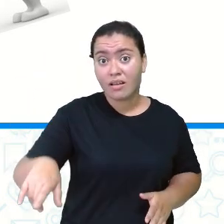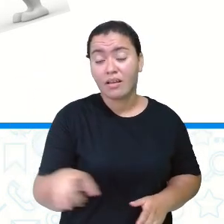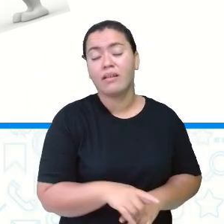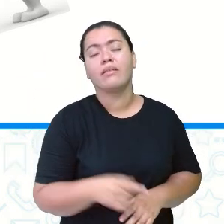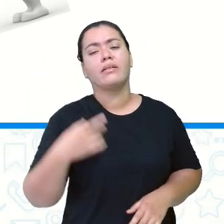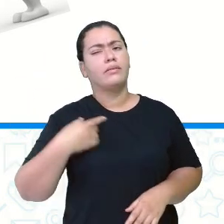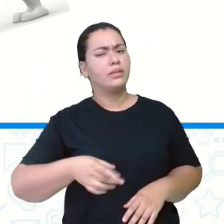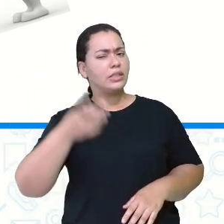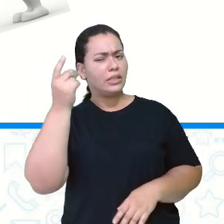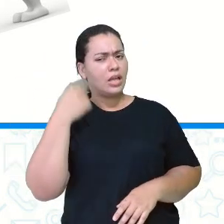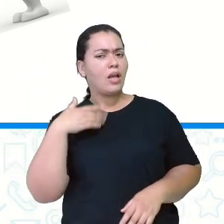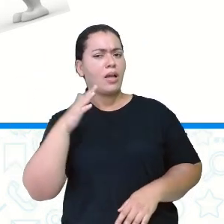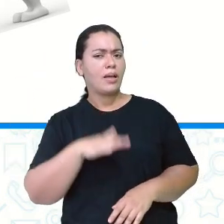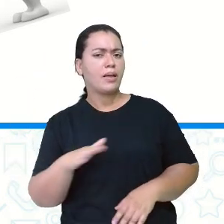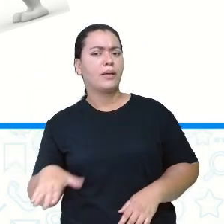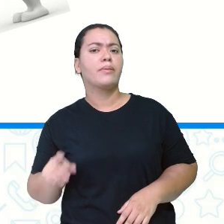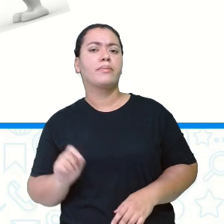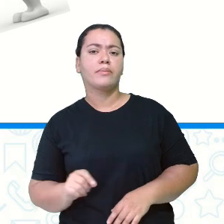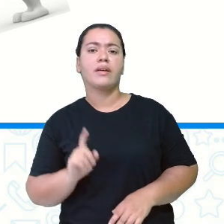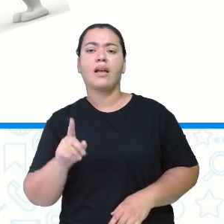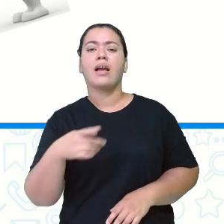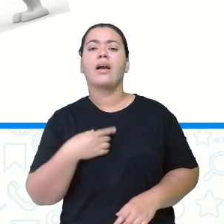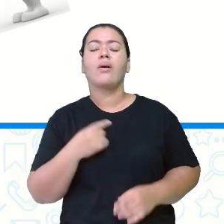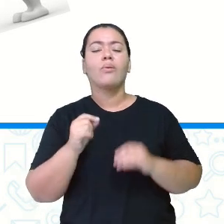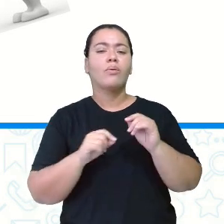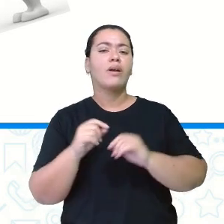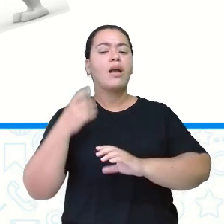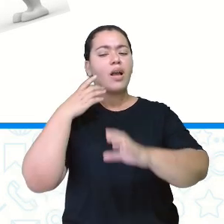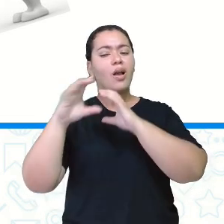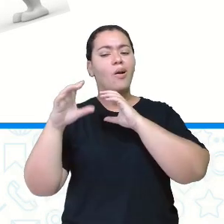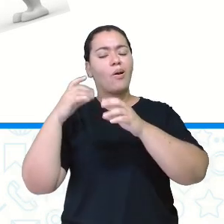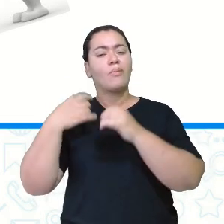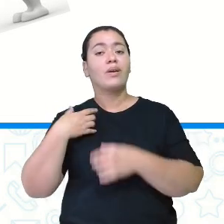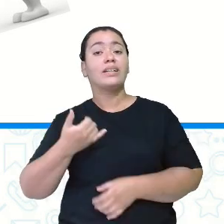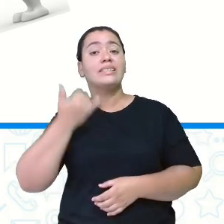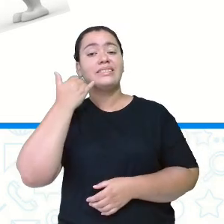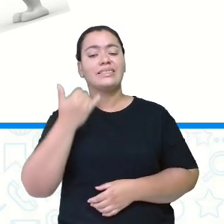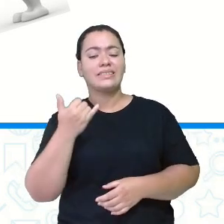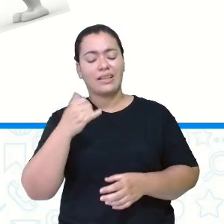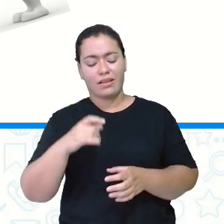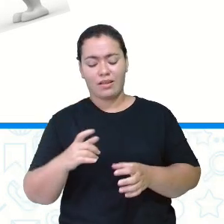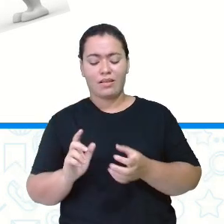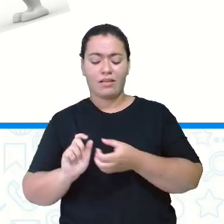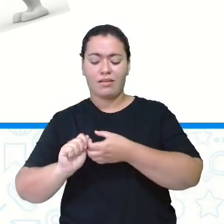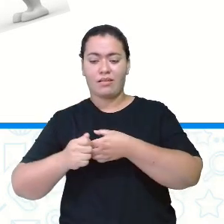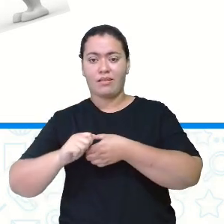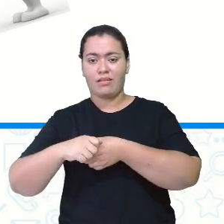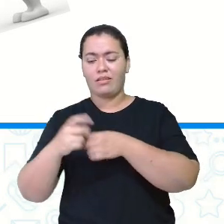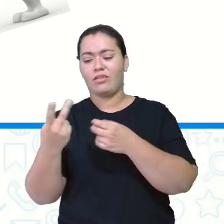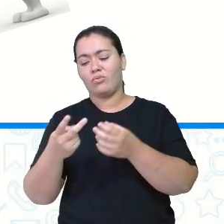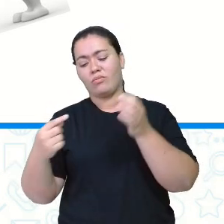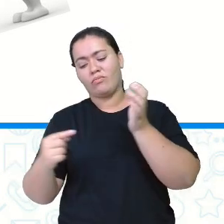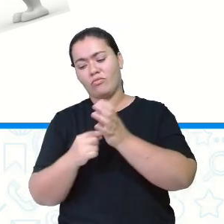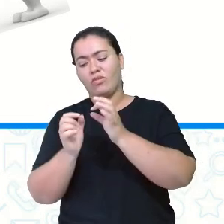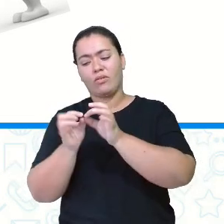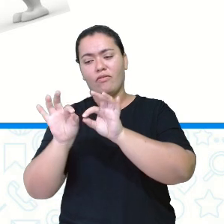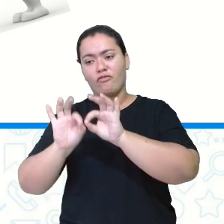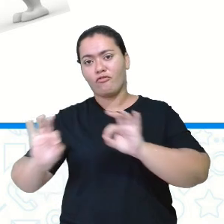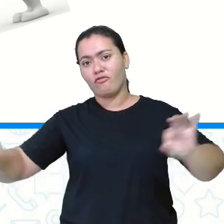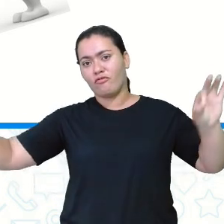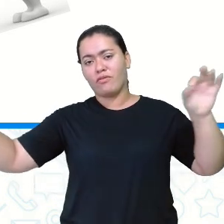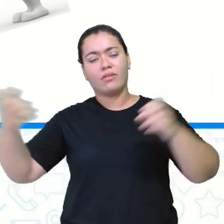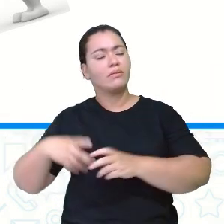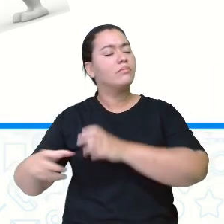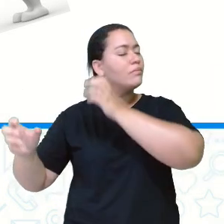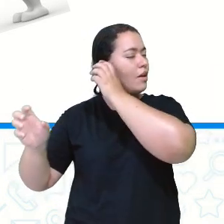era criança, que era de se comunicar através do telefone de latinhas. A gente colocava aí duas latinhas e passava